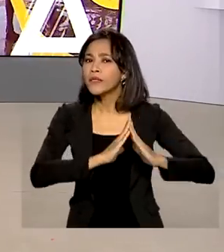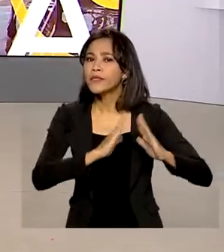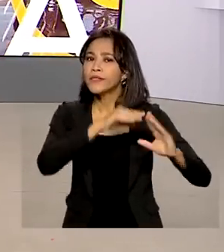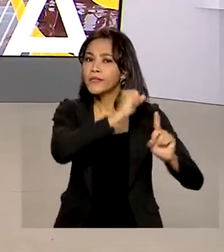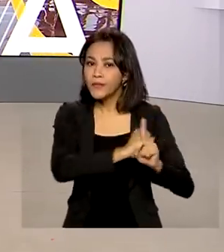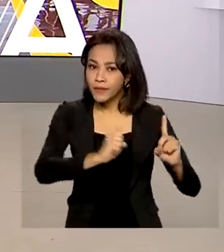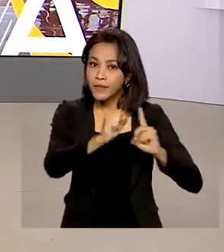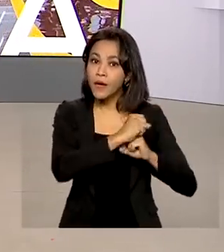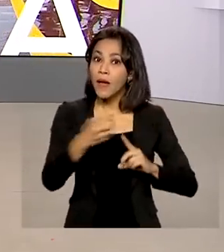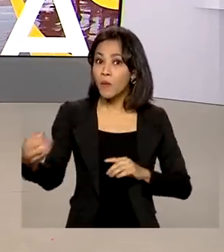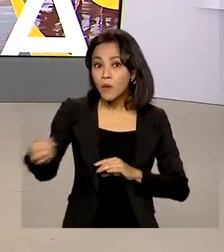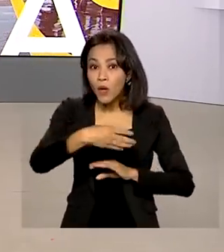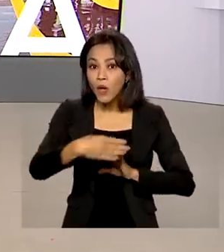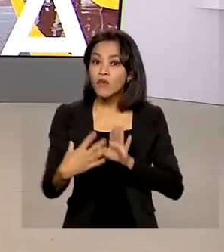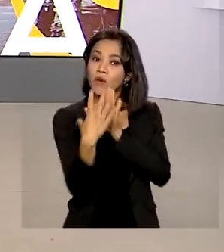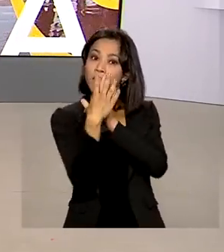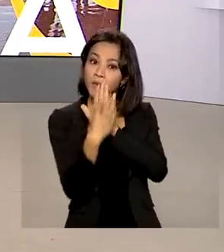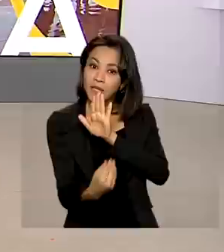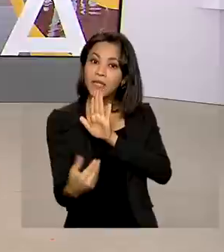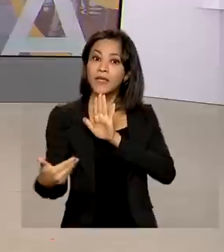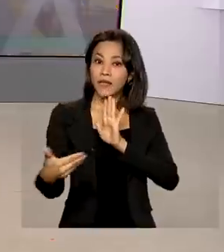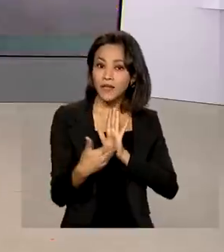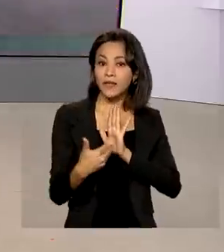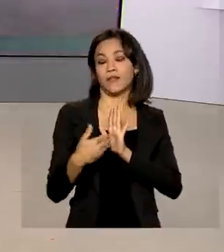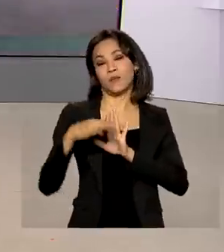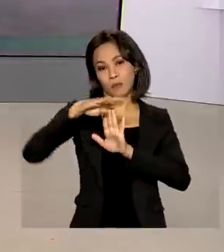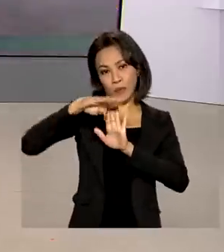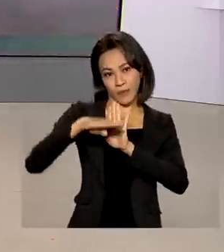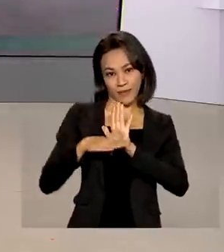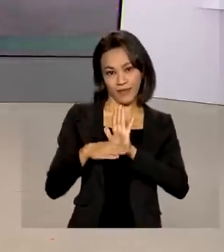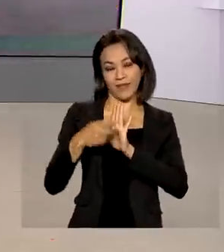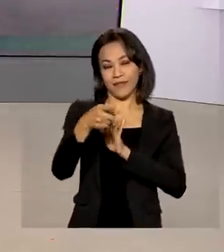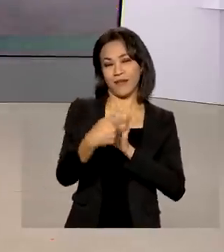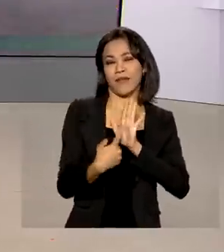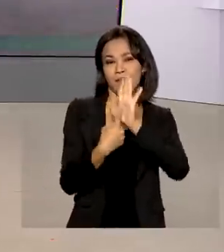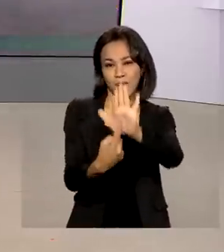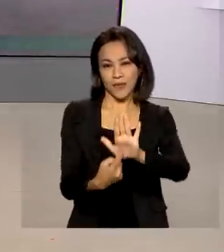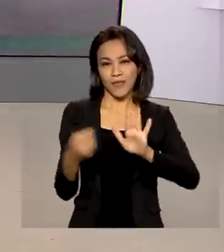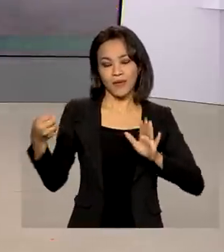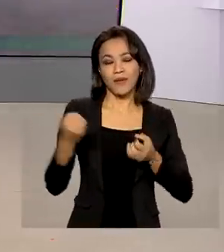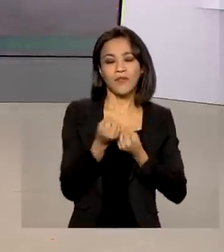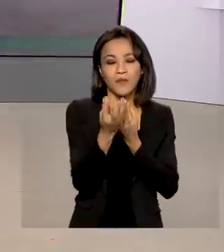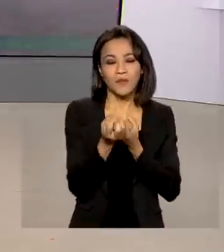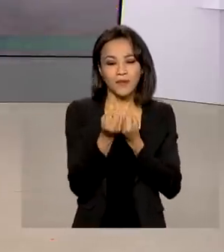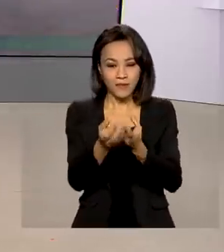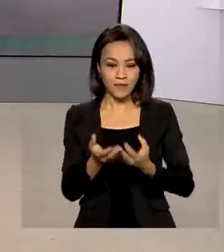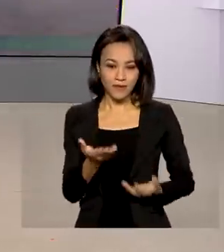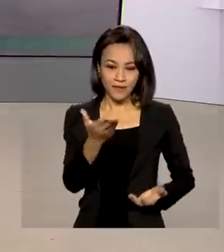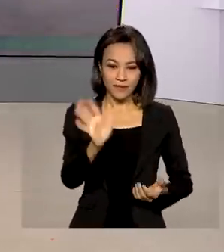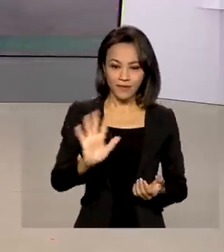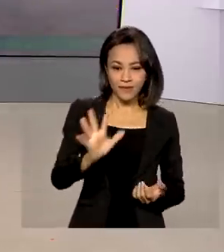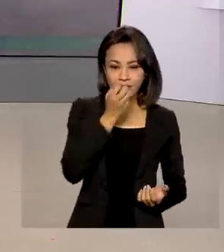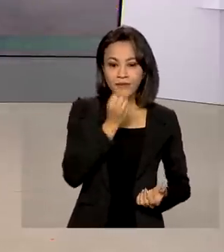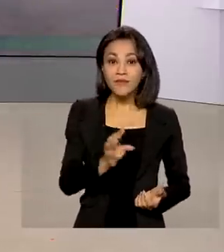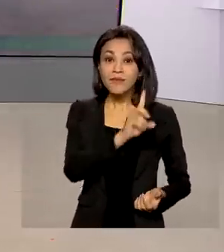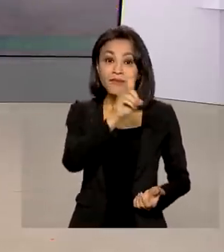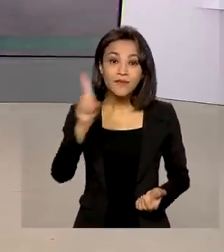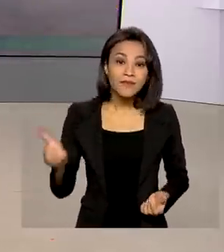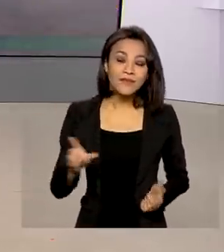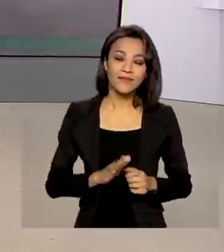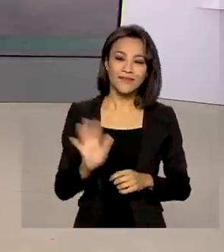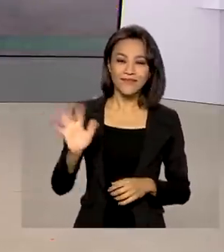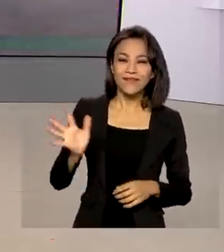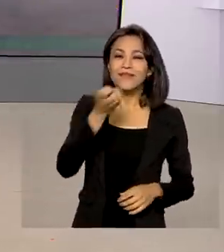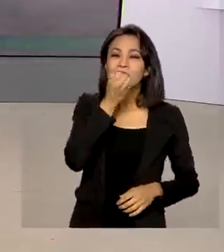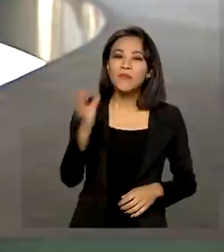modalidade do Casa Verde e Amarela. O repórter Glauco de Queiroz traz ao vivo para a gente mais informações. Oi, Glauco, bom dia. Olá, bom